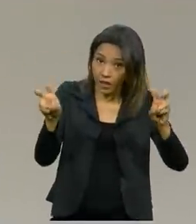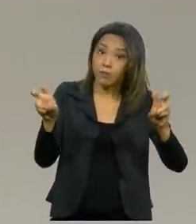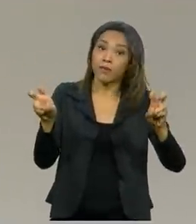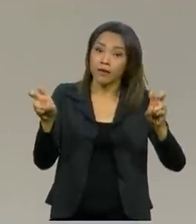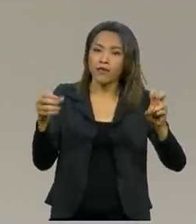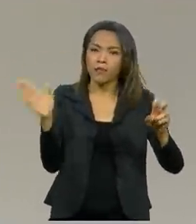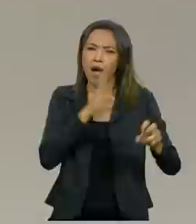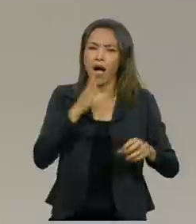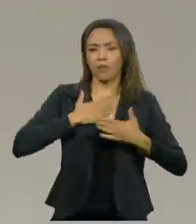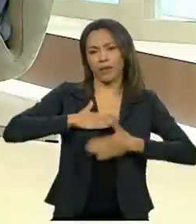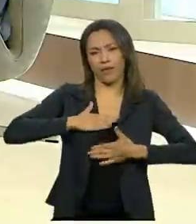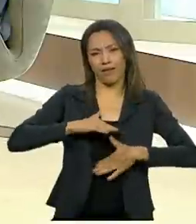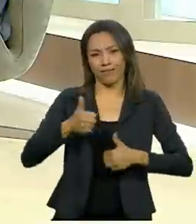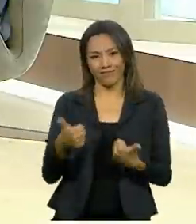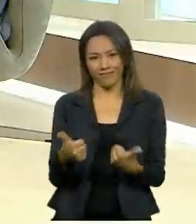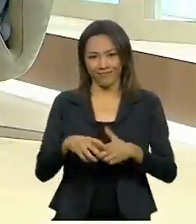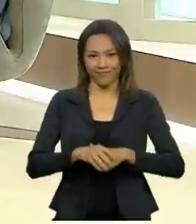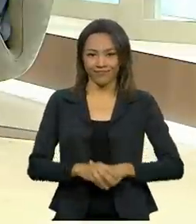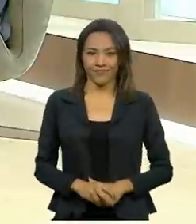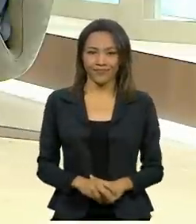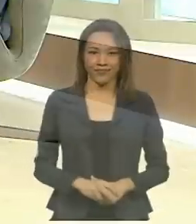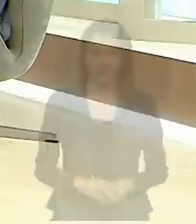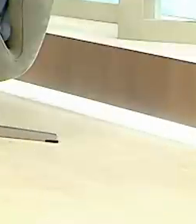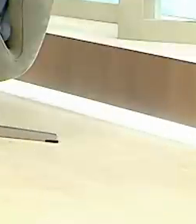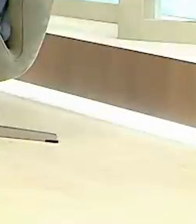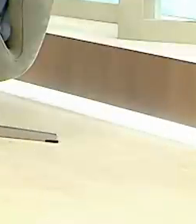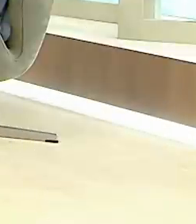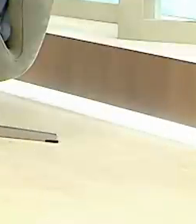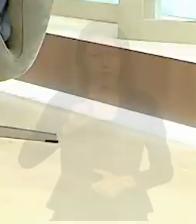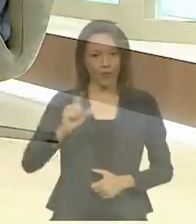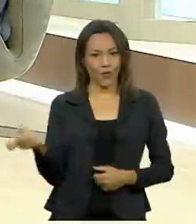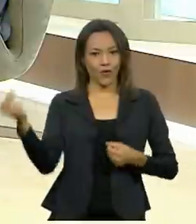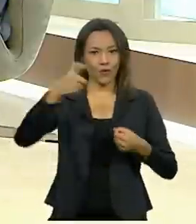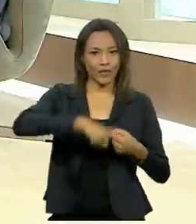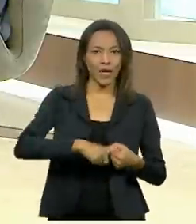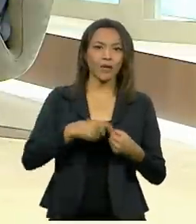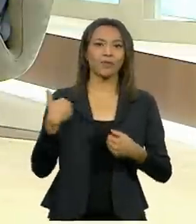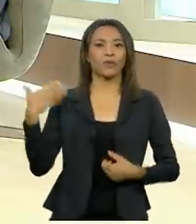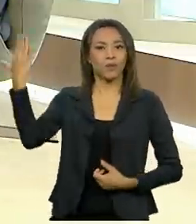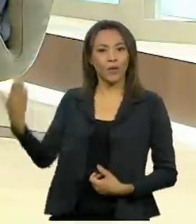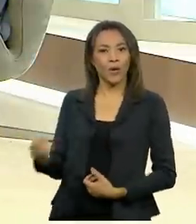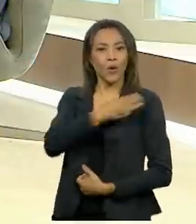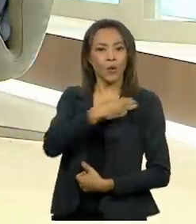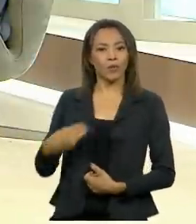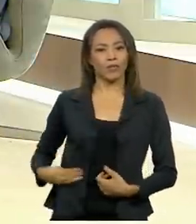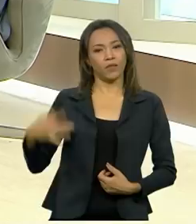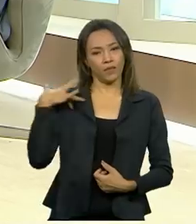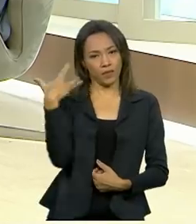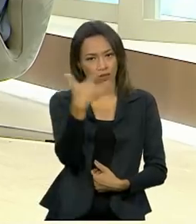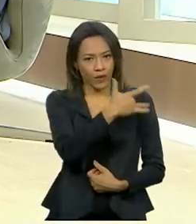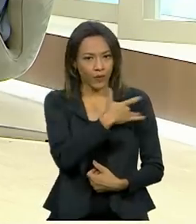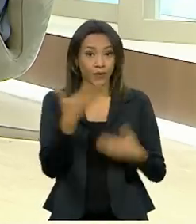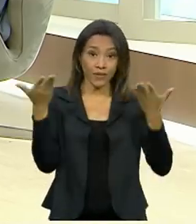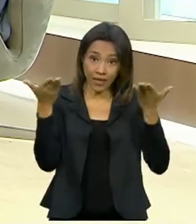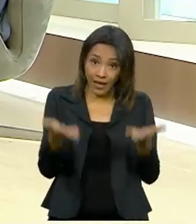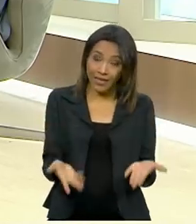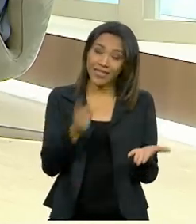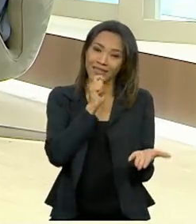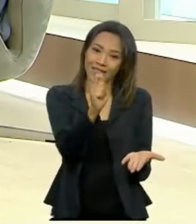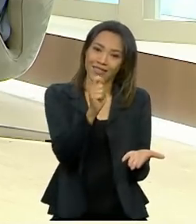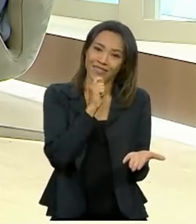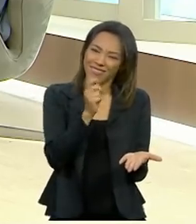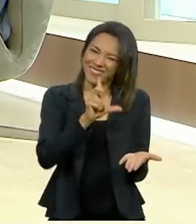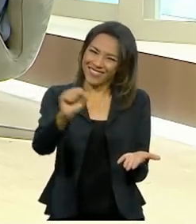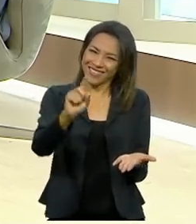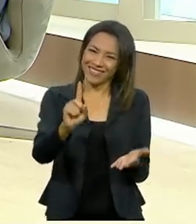falta. Vamos para um rápido intervalo. Daqui a pouco voltamos com o ministro da Saúde, Marcelo Queiroga, aqui no Brasil em pauta.